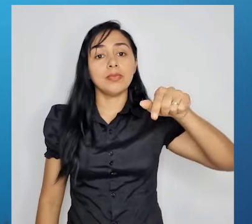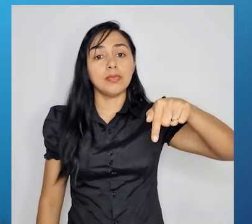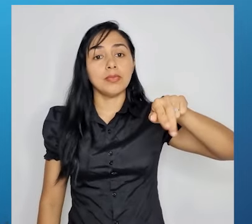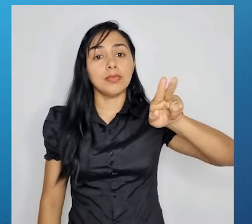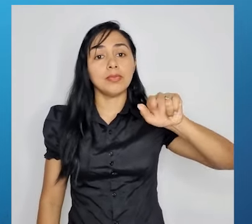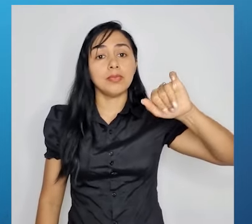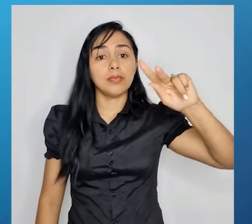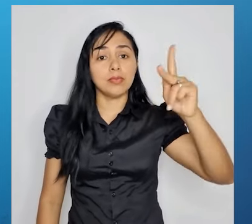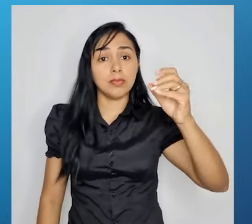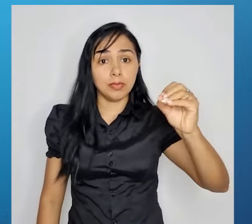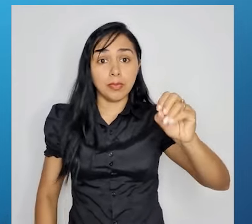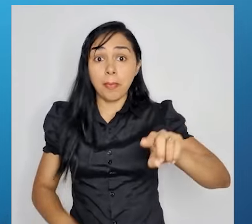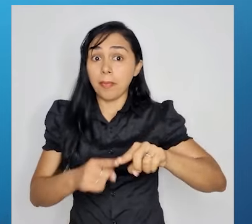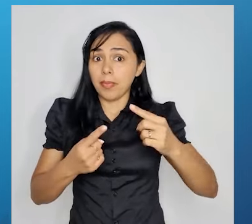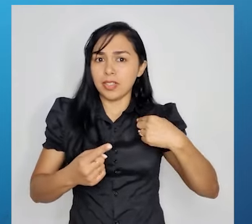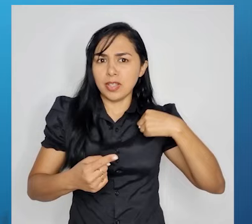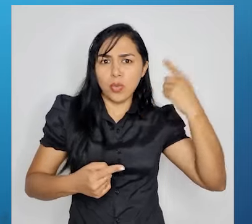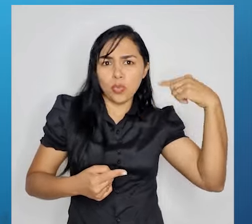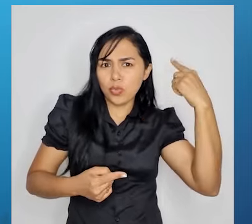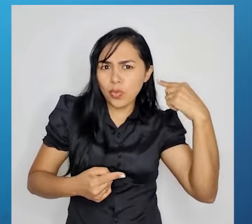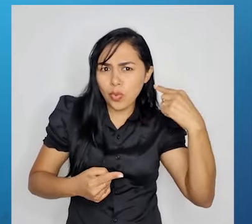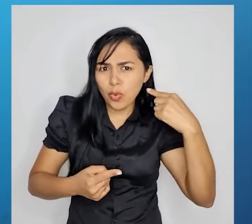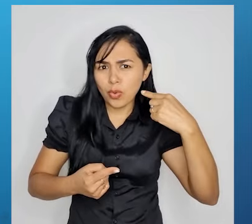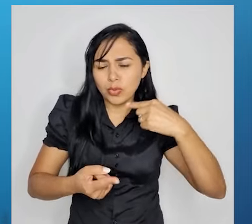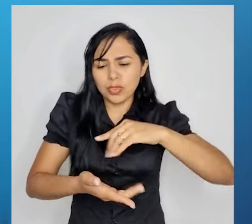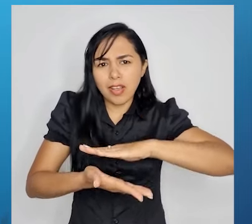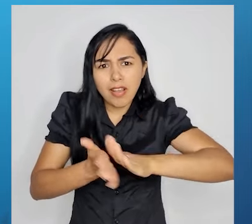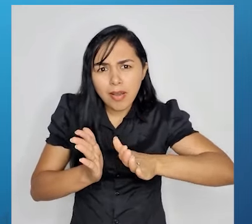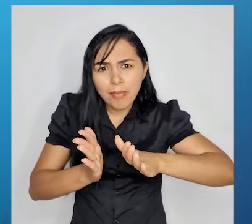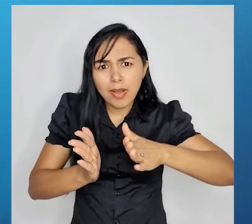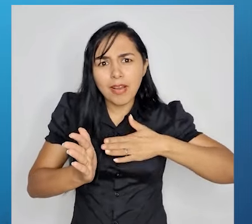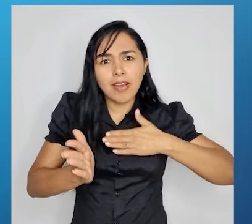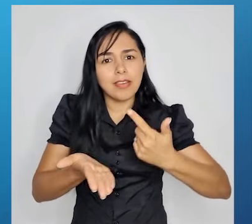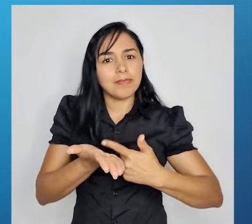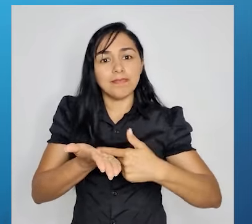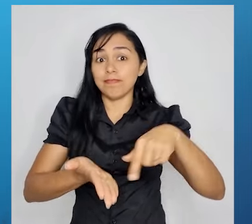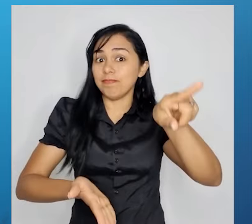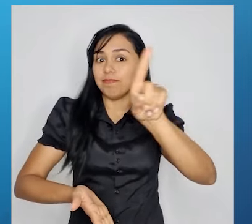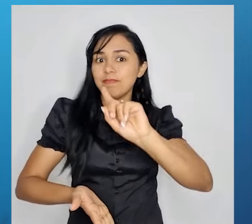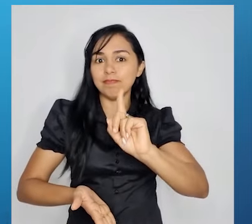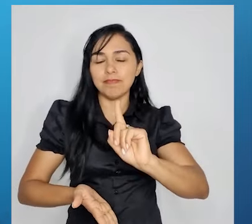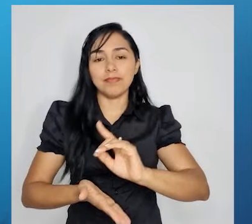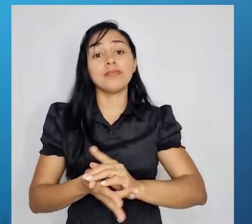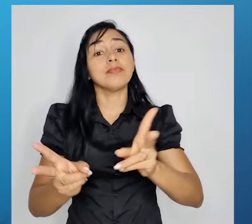A palavra destacada estabelece uma relação de...